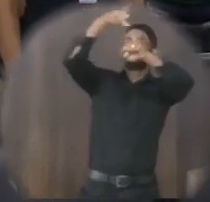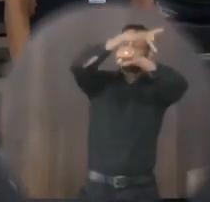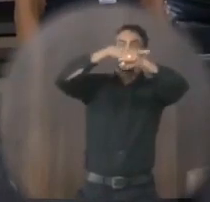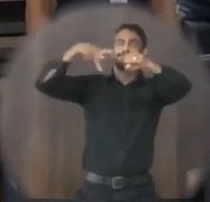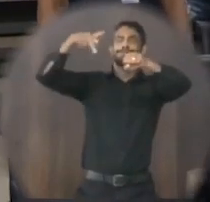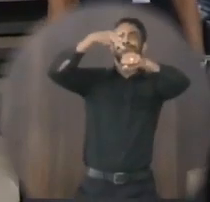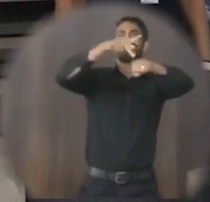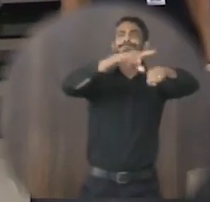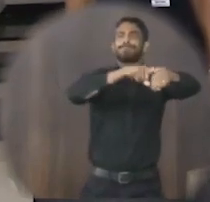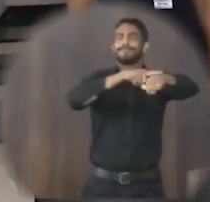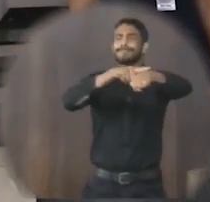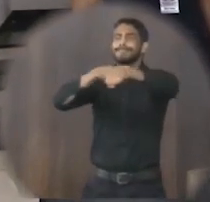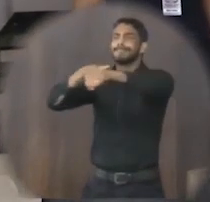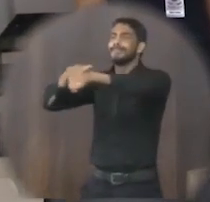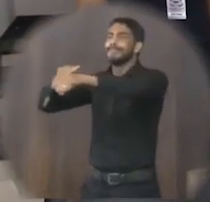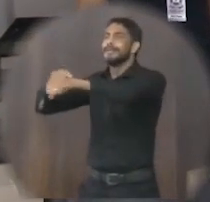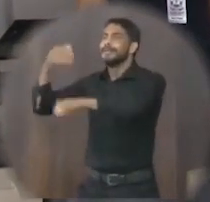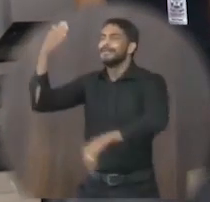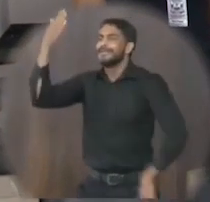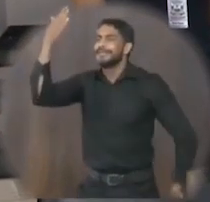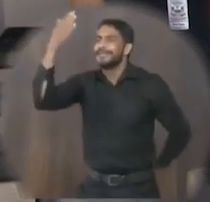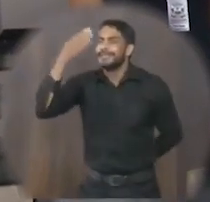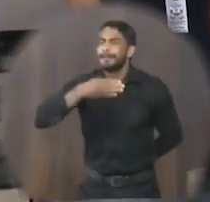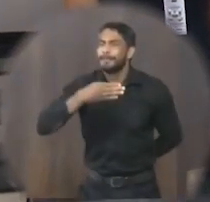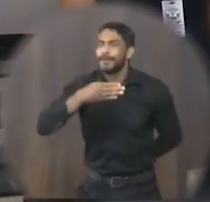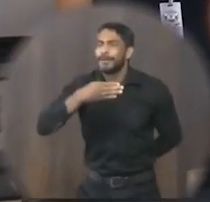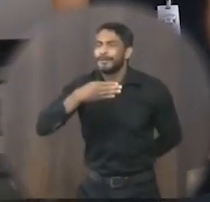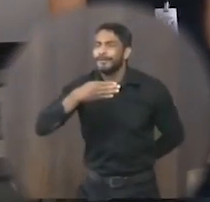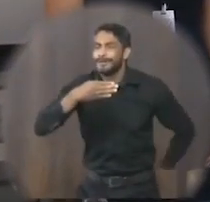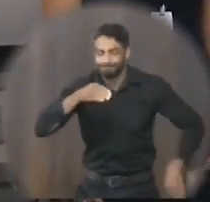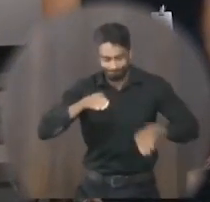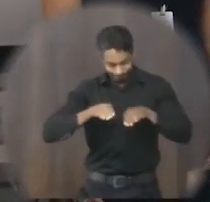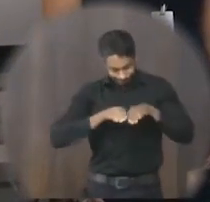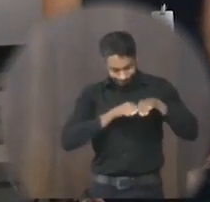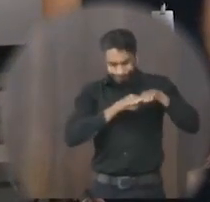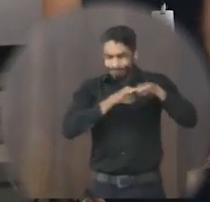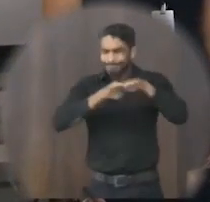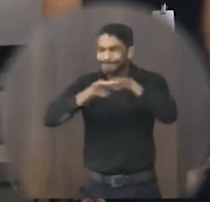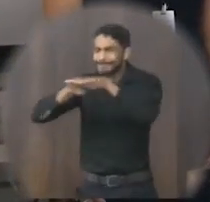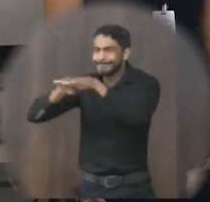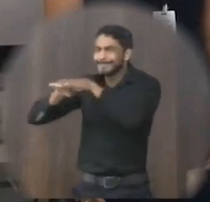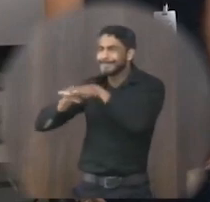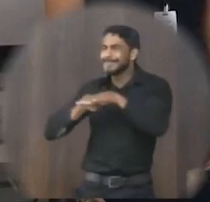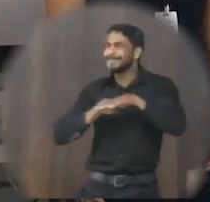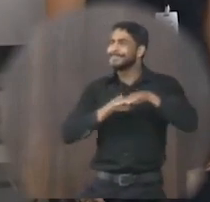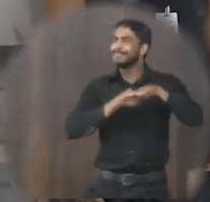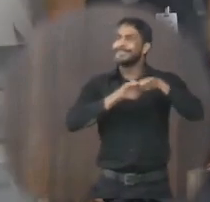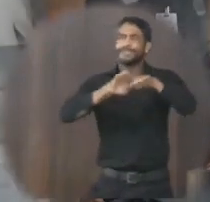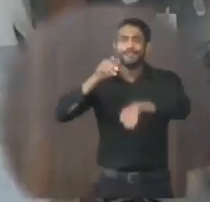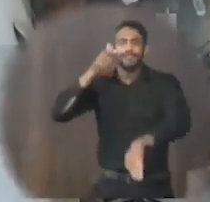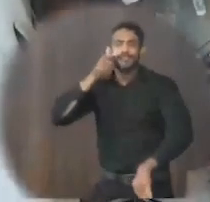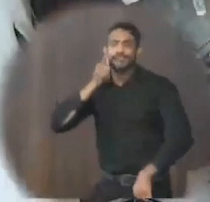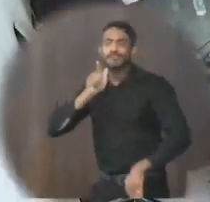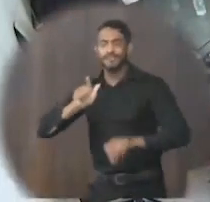céu da pátria Nesse instante Se o Senhor Na sabedade